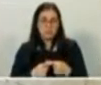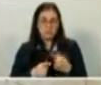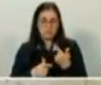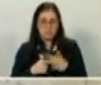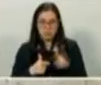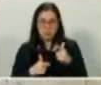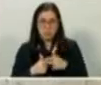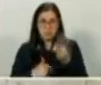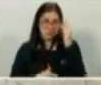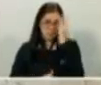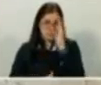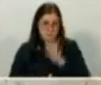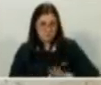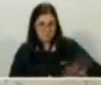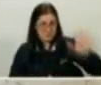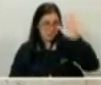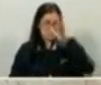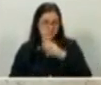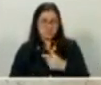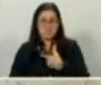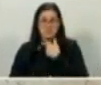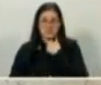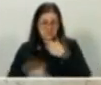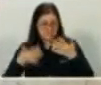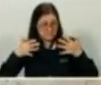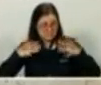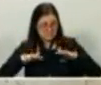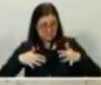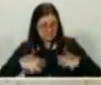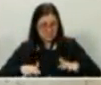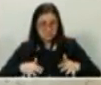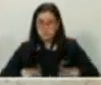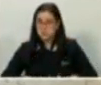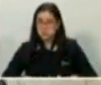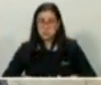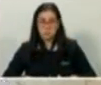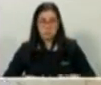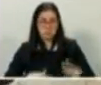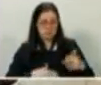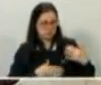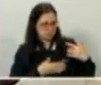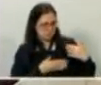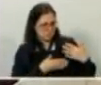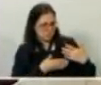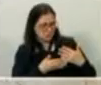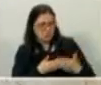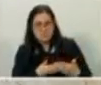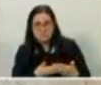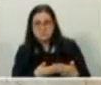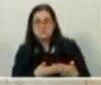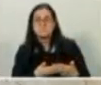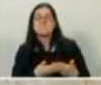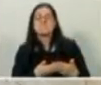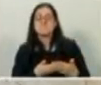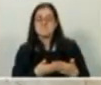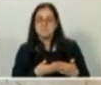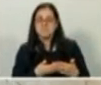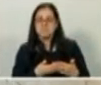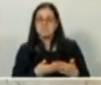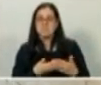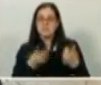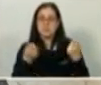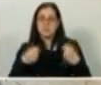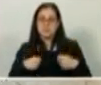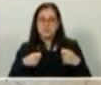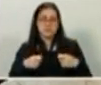profunda, essa derrocada ética que o Brasil se enfiou nos últimos anos, certo? E que nós precisamos